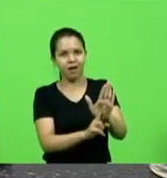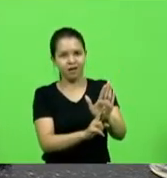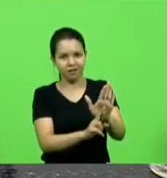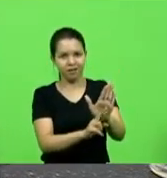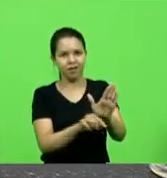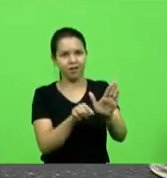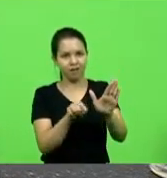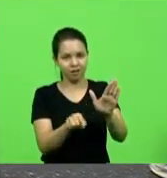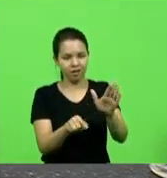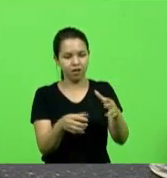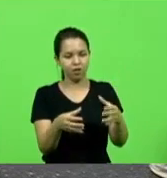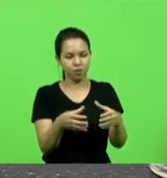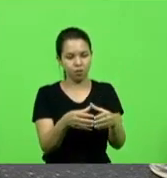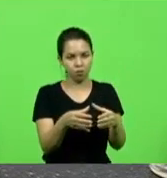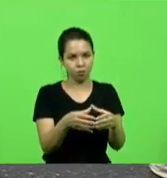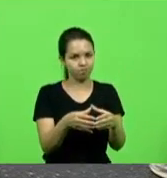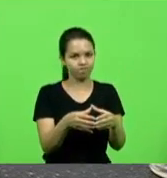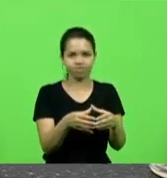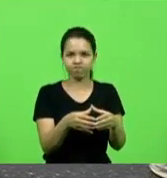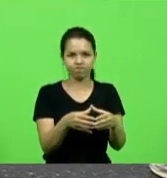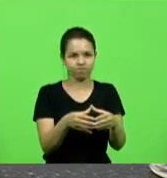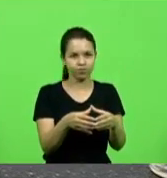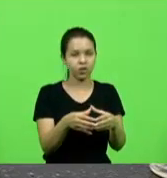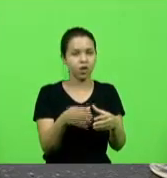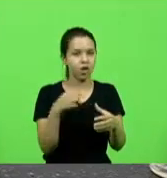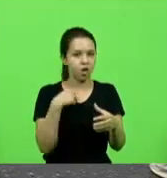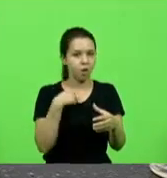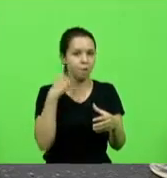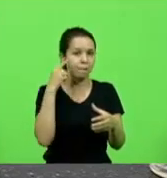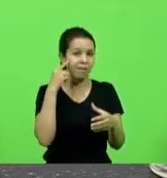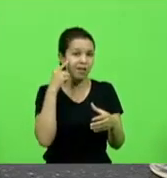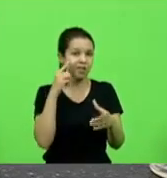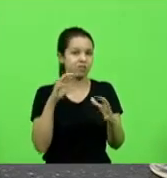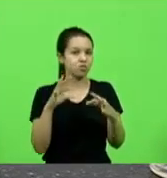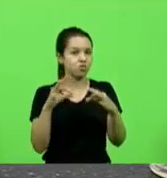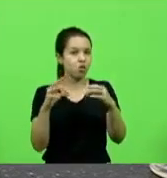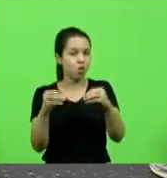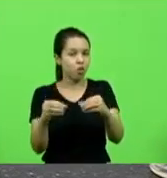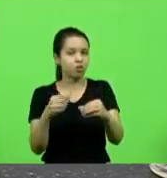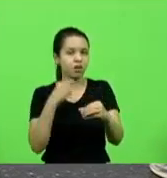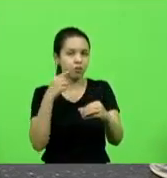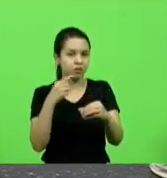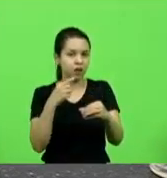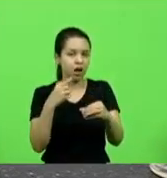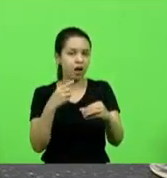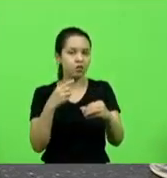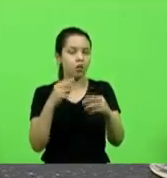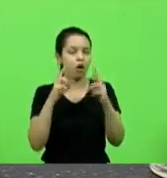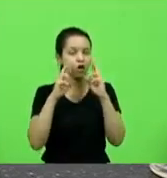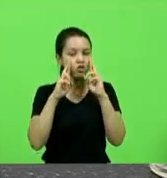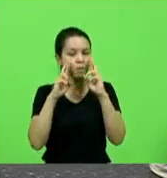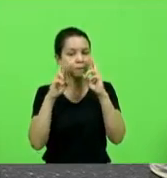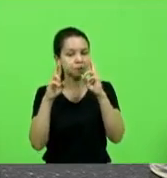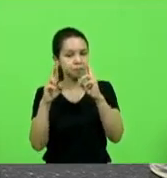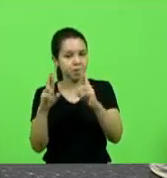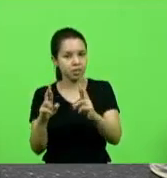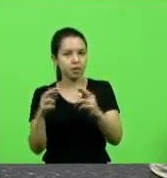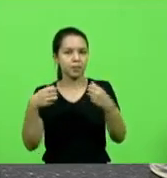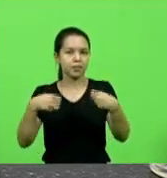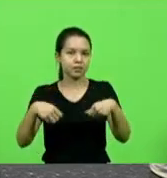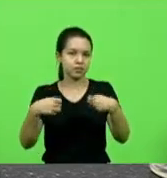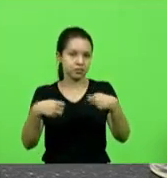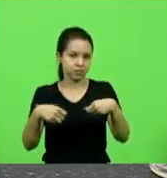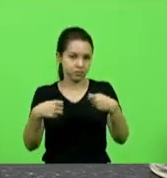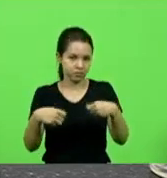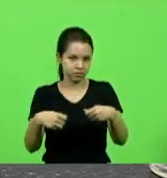bancada então penso que todos os deputados merecem o devido respeito assim como todas as bancadas